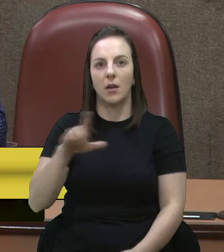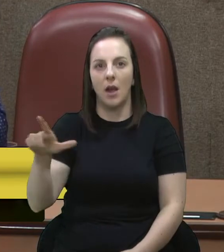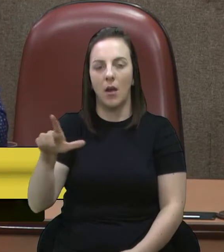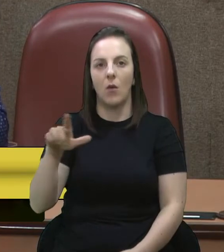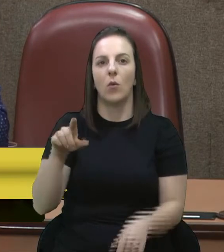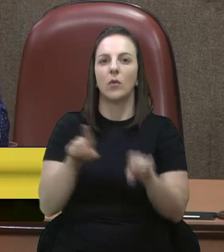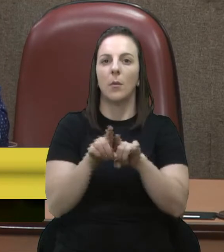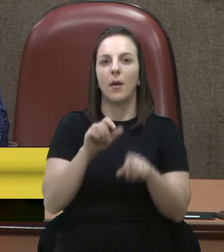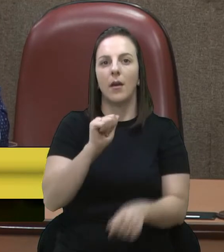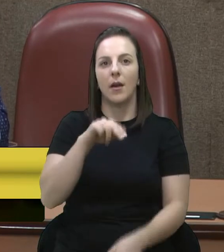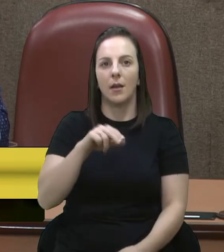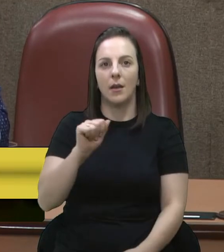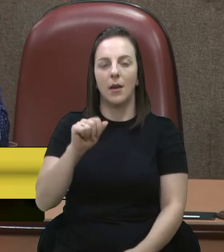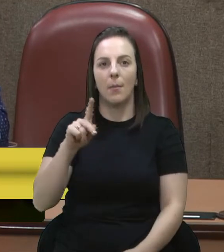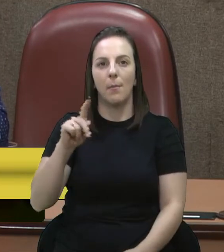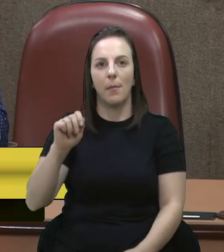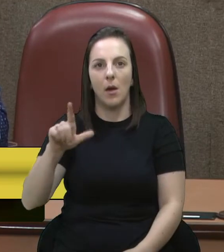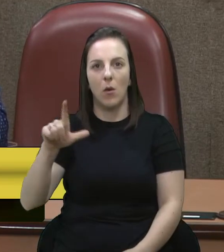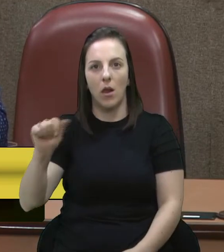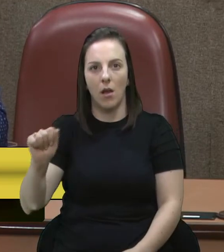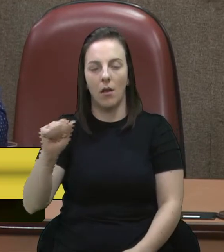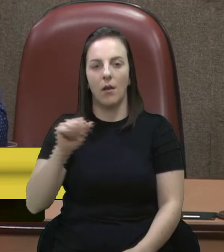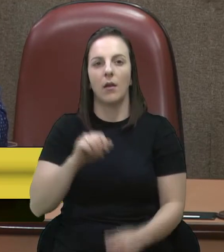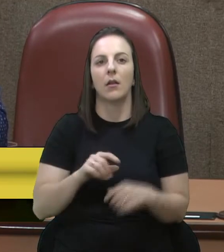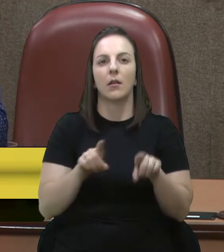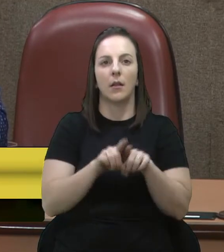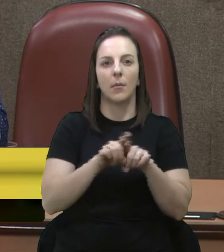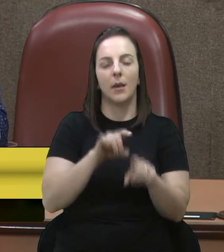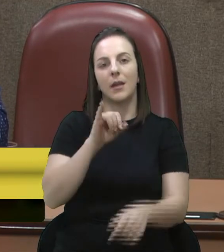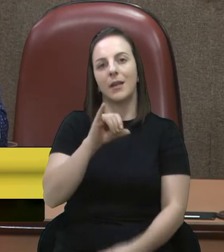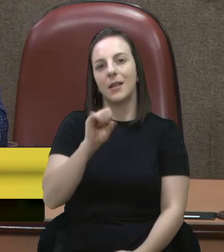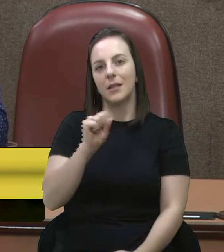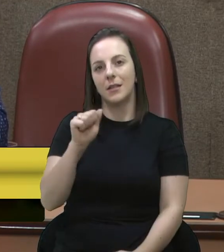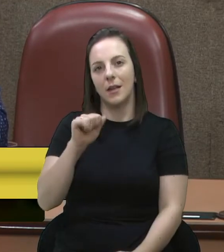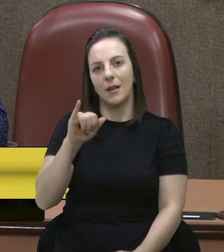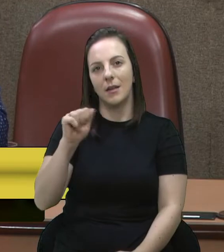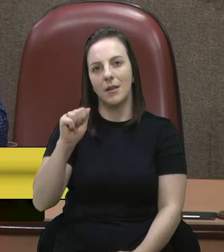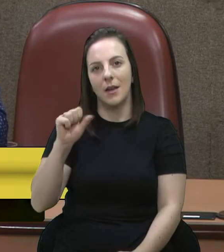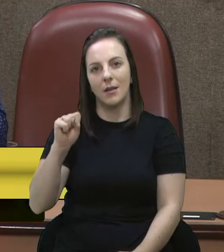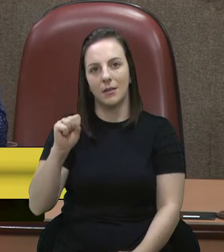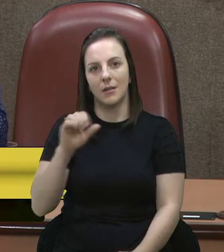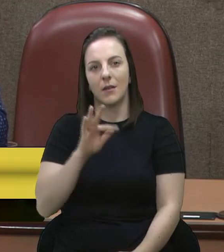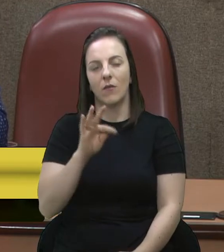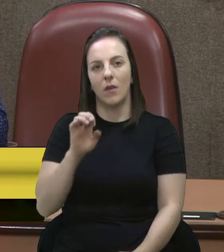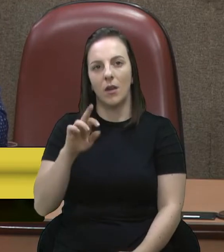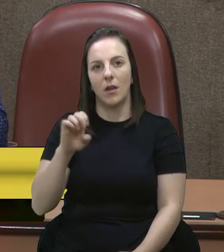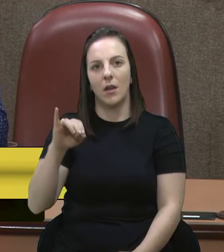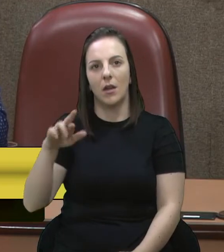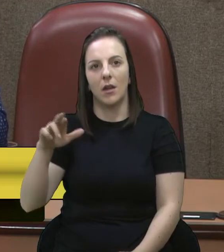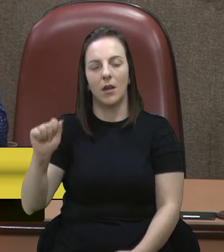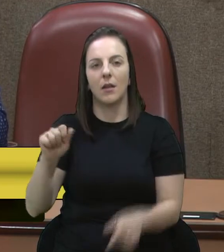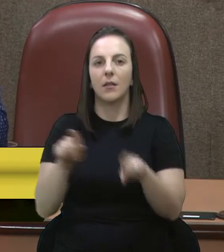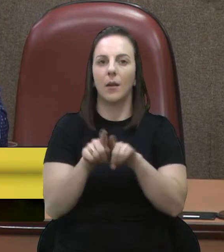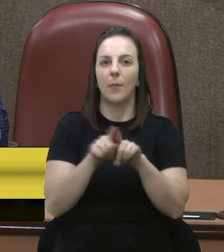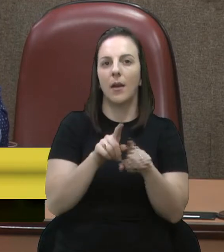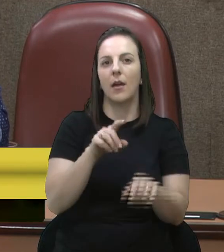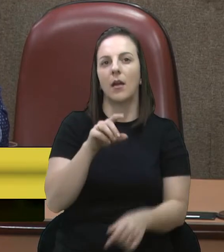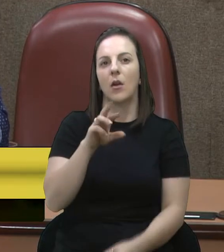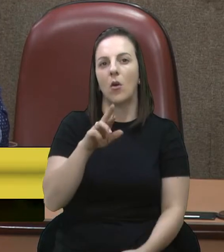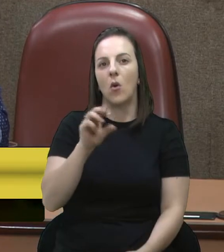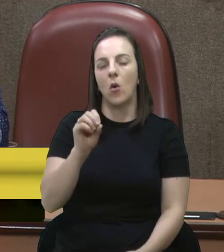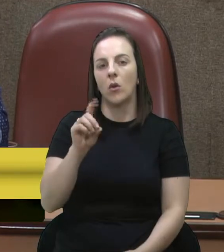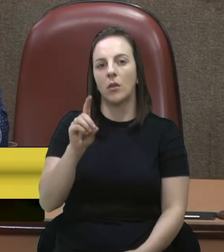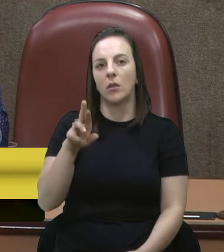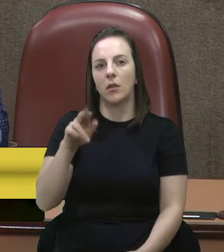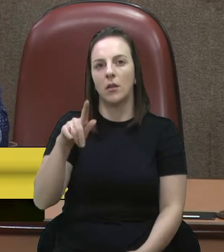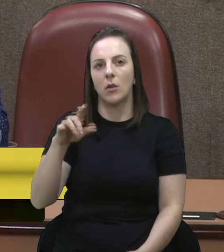Vieiro e o doutor Isaías Ferreira Dalmolin e o doutor Rodrigo Paese Capra. Em nome do